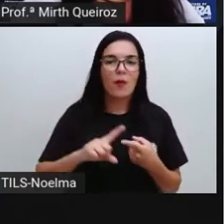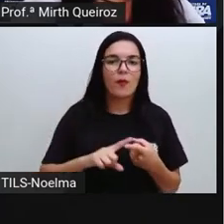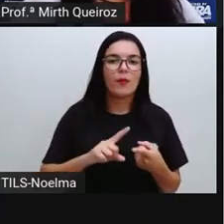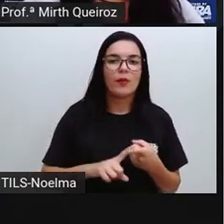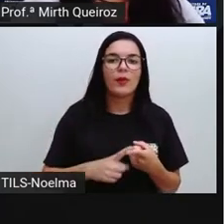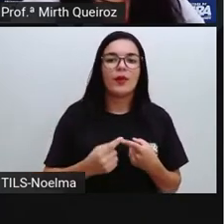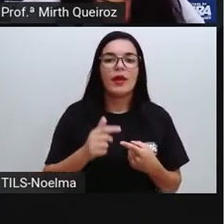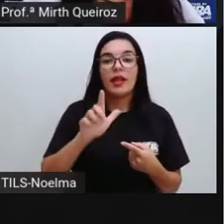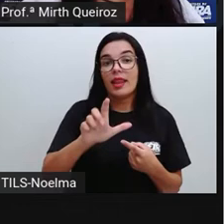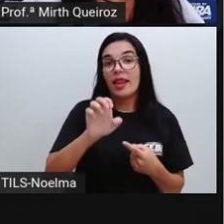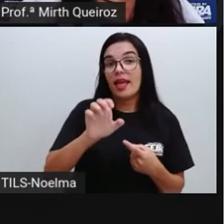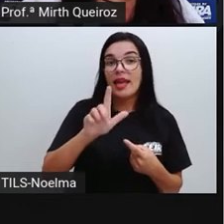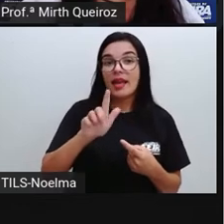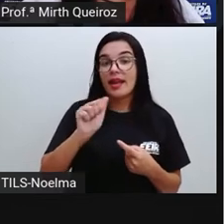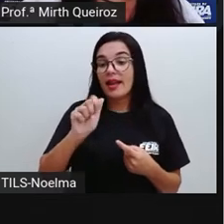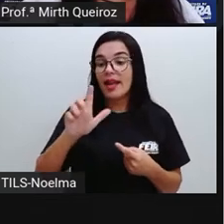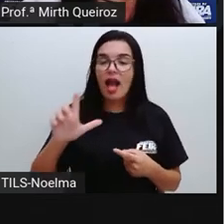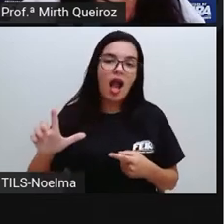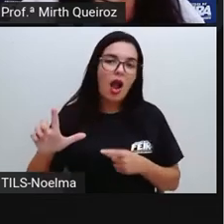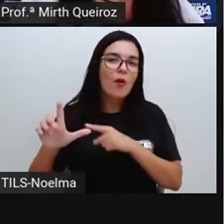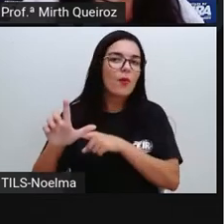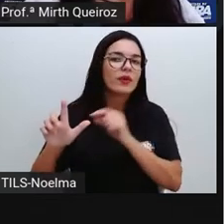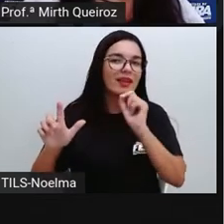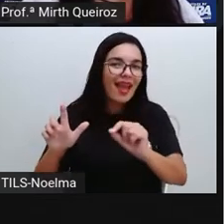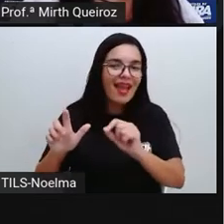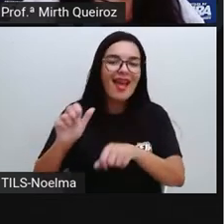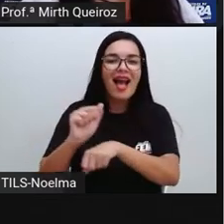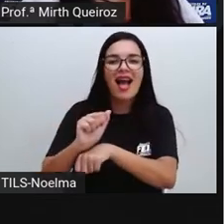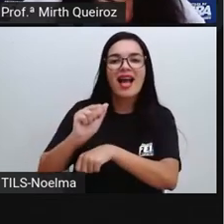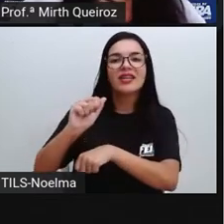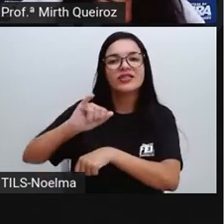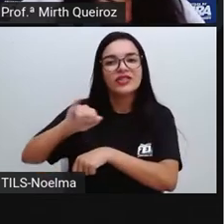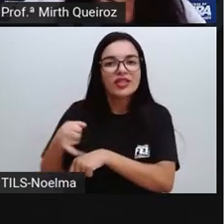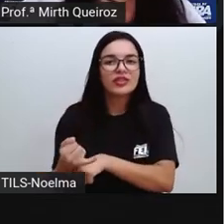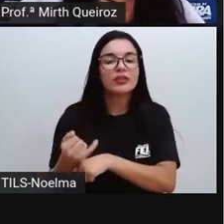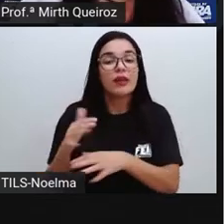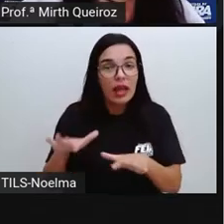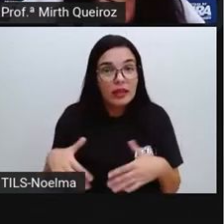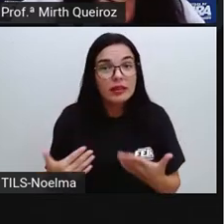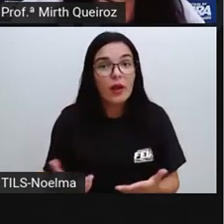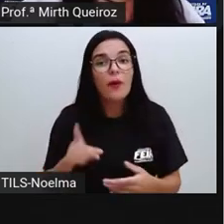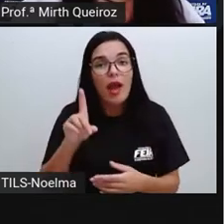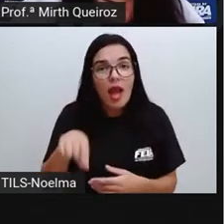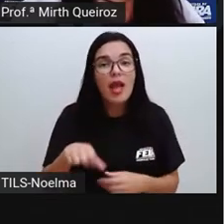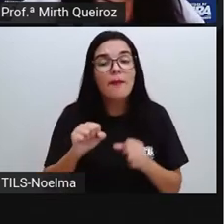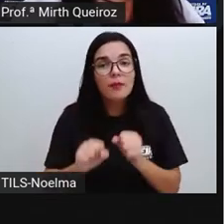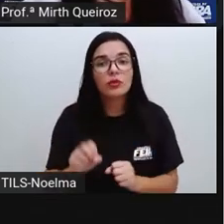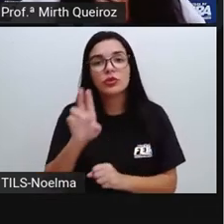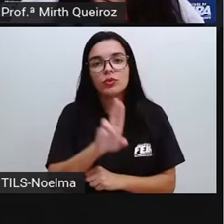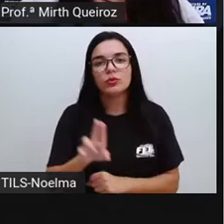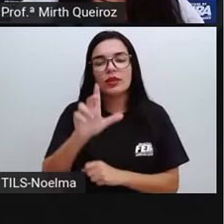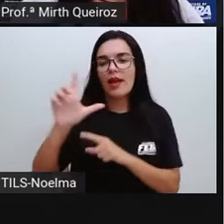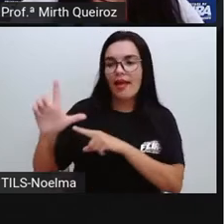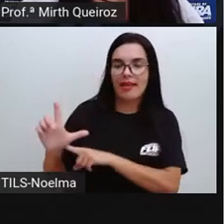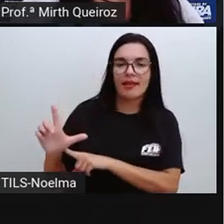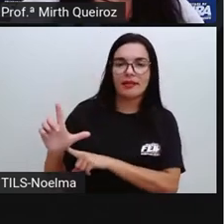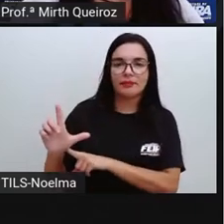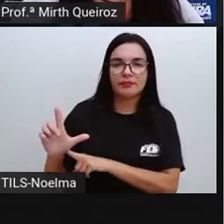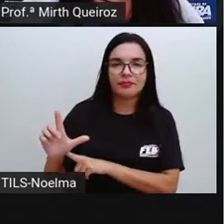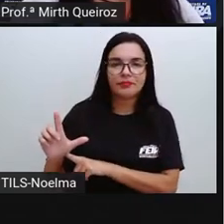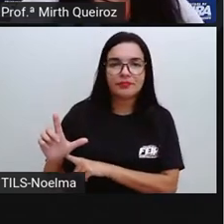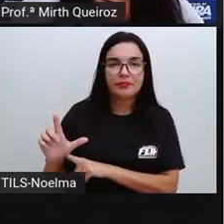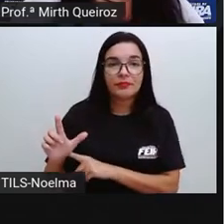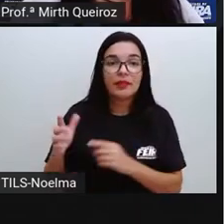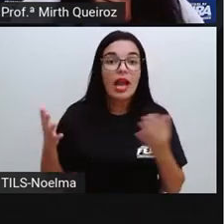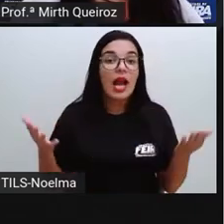que já são adjetivos. Entretanto, há, são casos específicos, por exemplo, o sufixo,